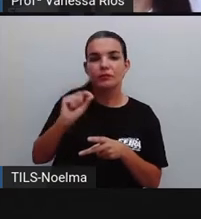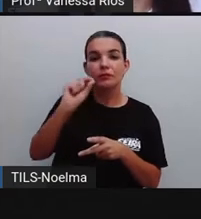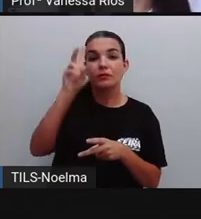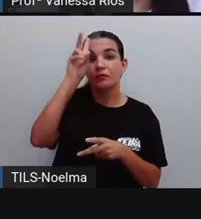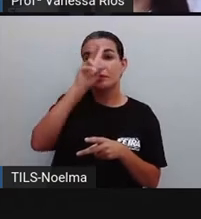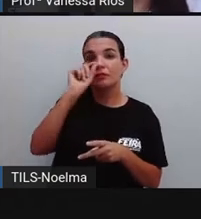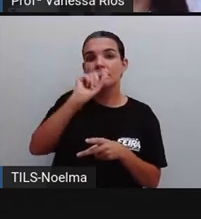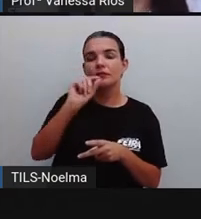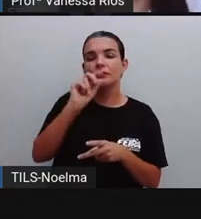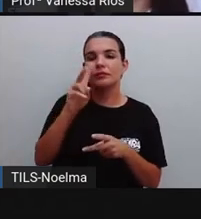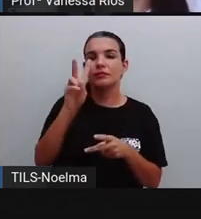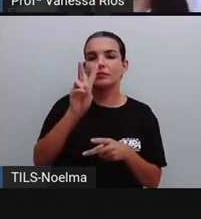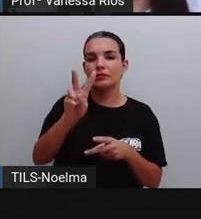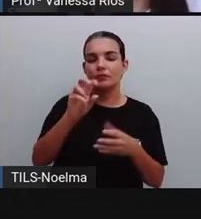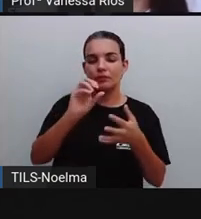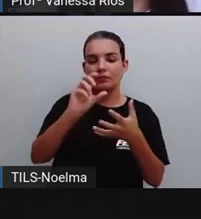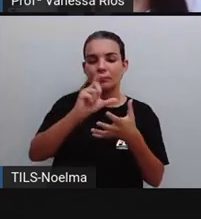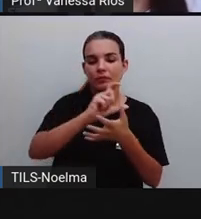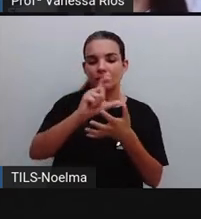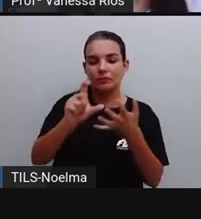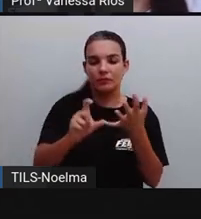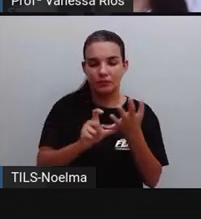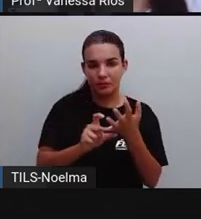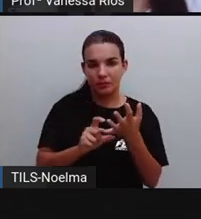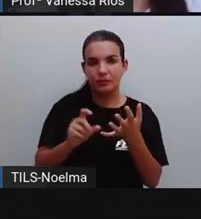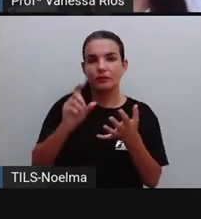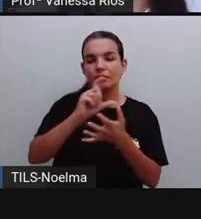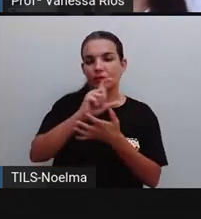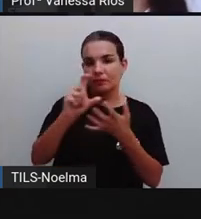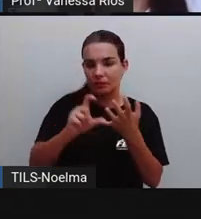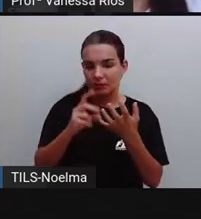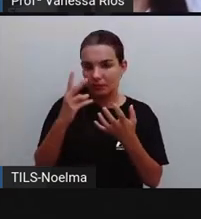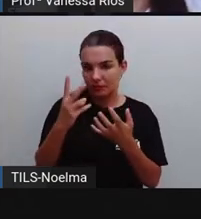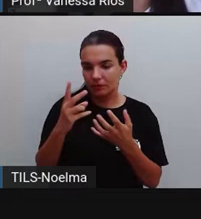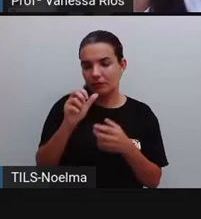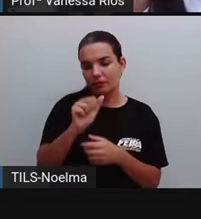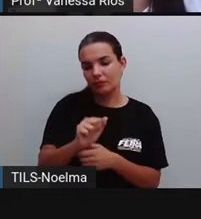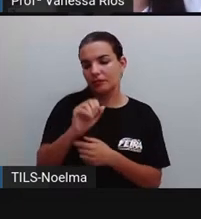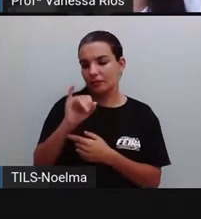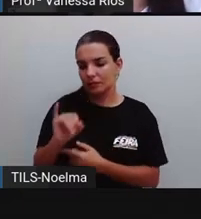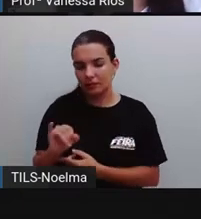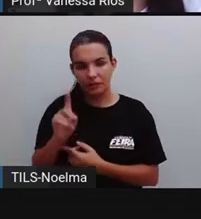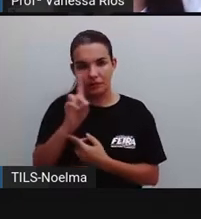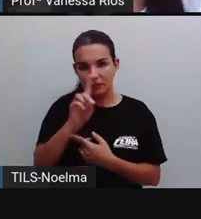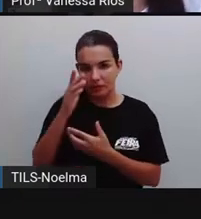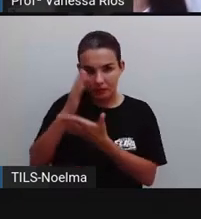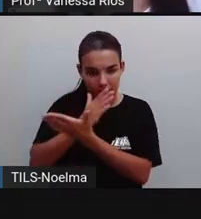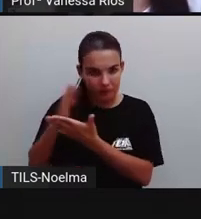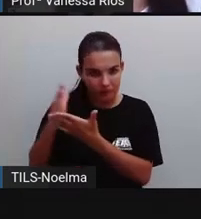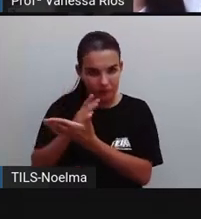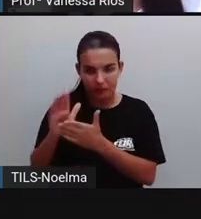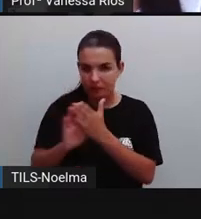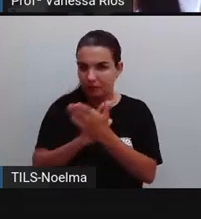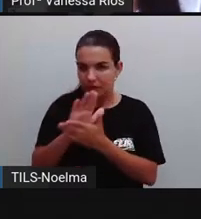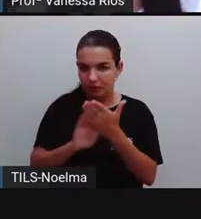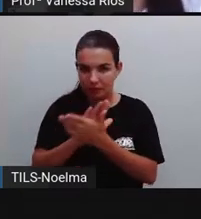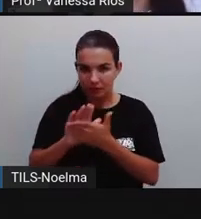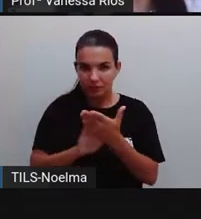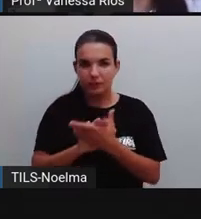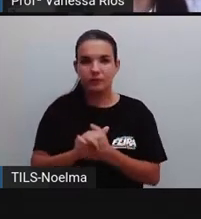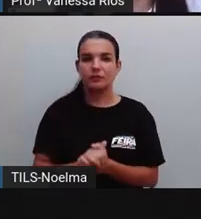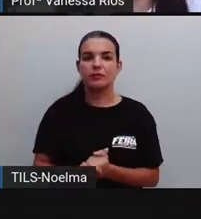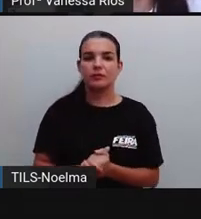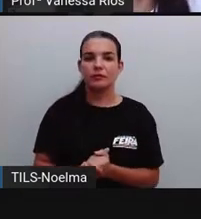vamos lembrar, né? São aí vogais juntas, né? Duas vogais juntas que não se separam quando se separam as